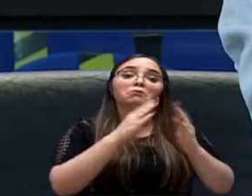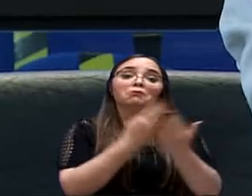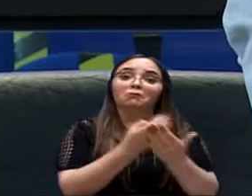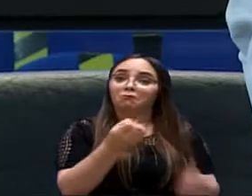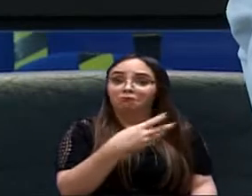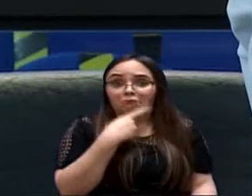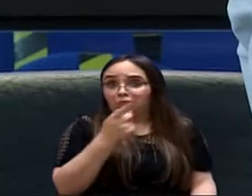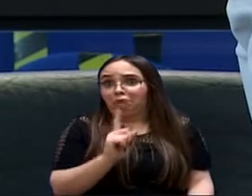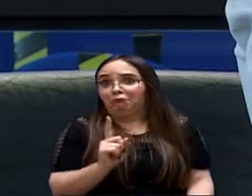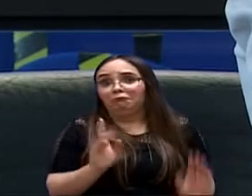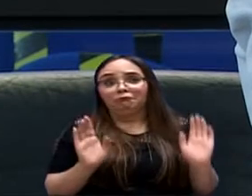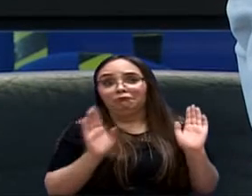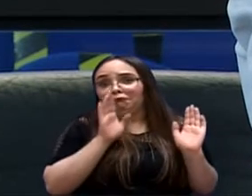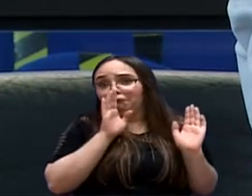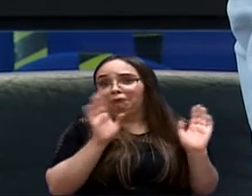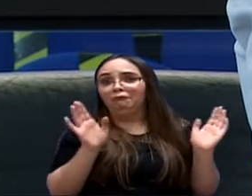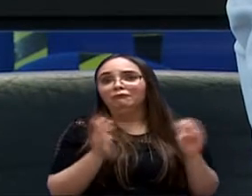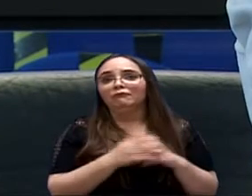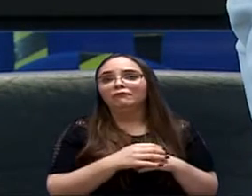Ou,